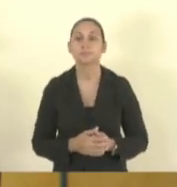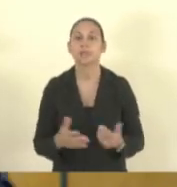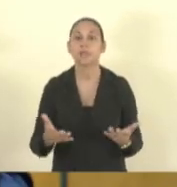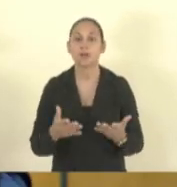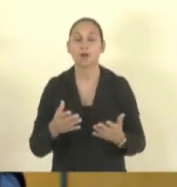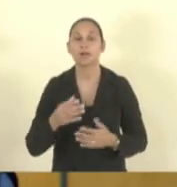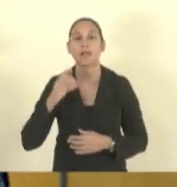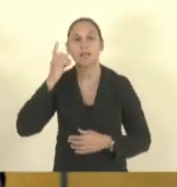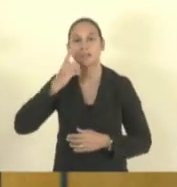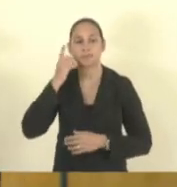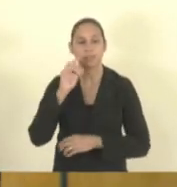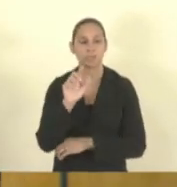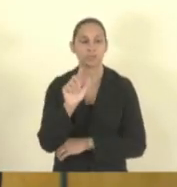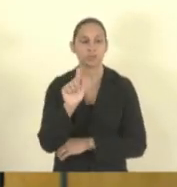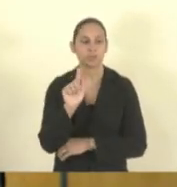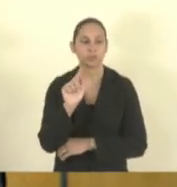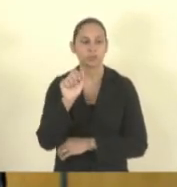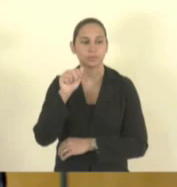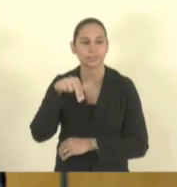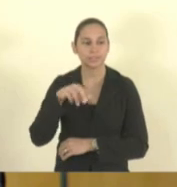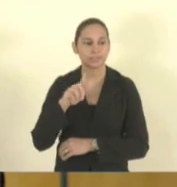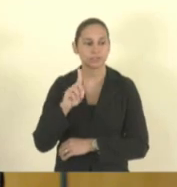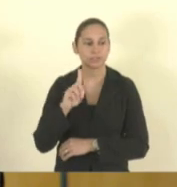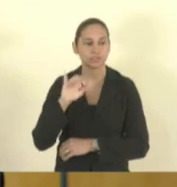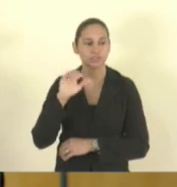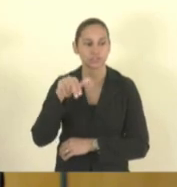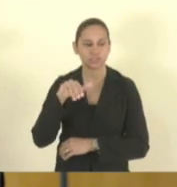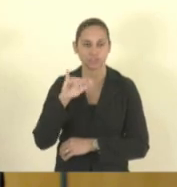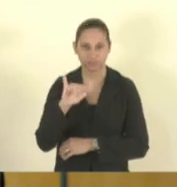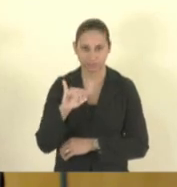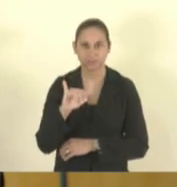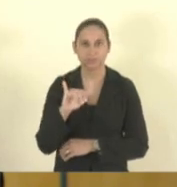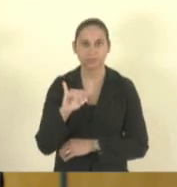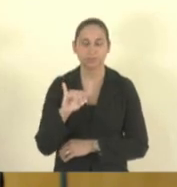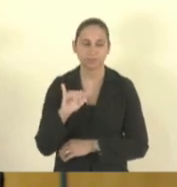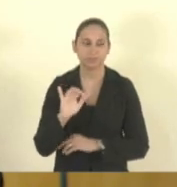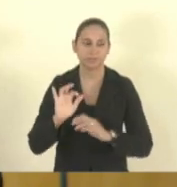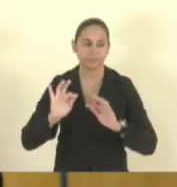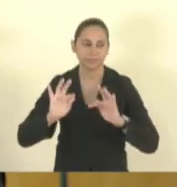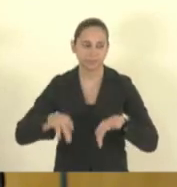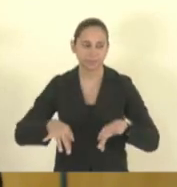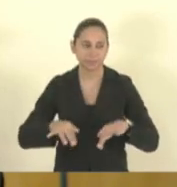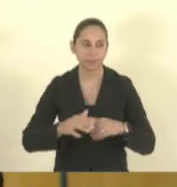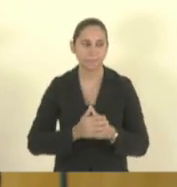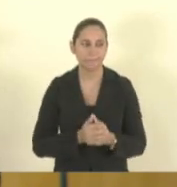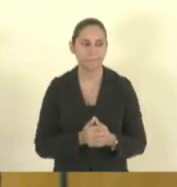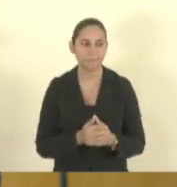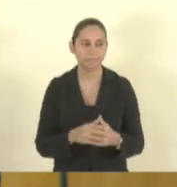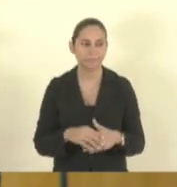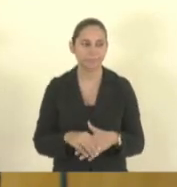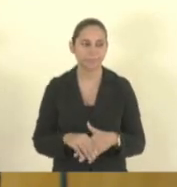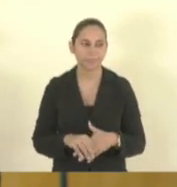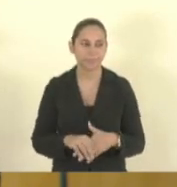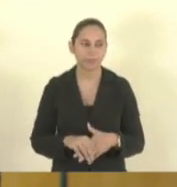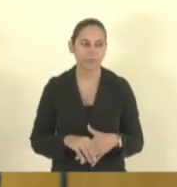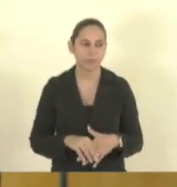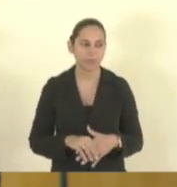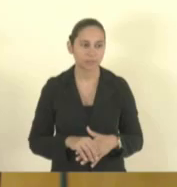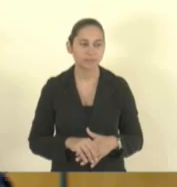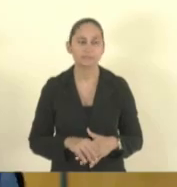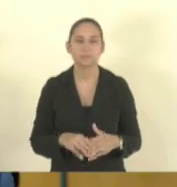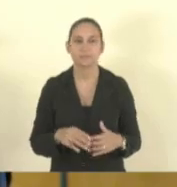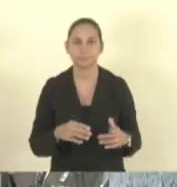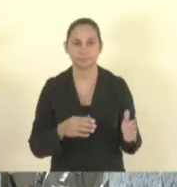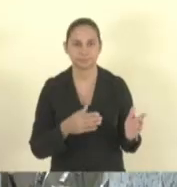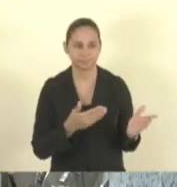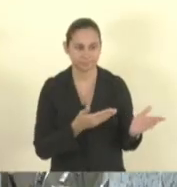considerações e os deputados online parece que depois o deputado Fabrício Gandino